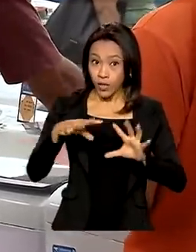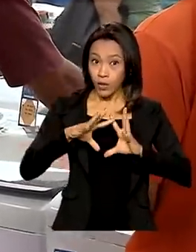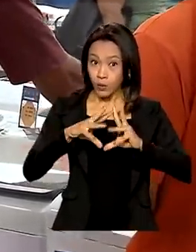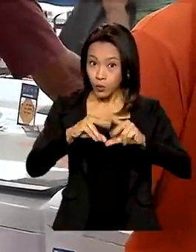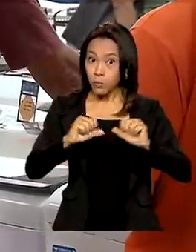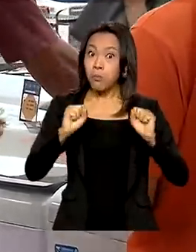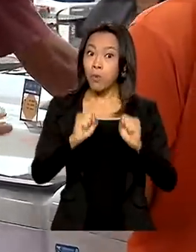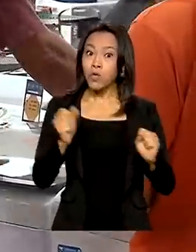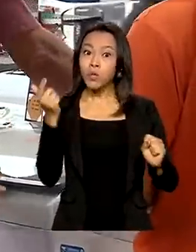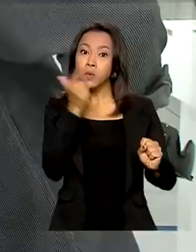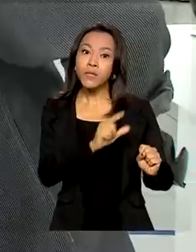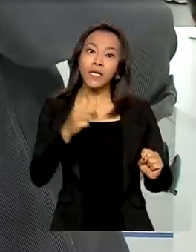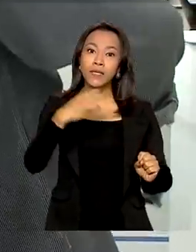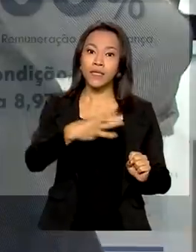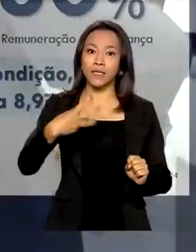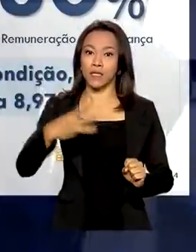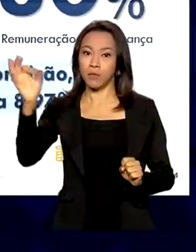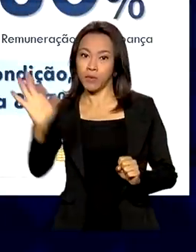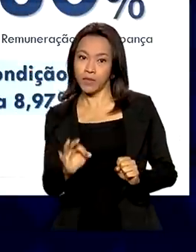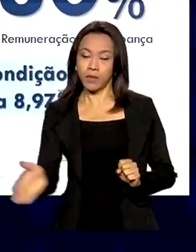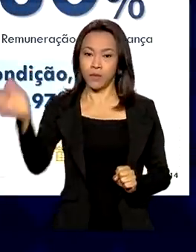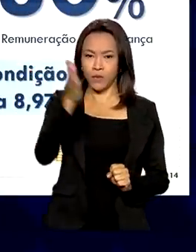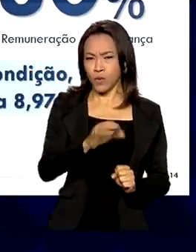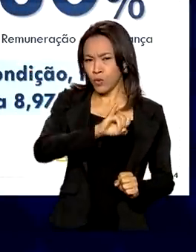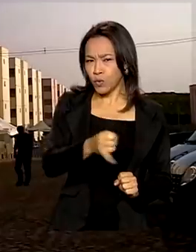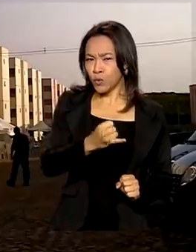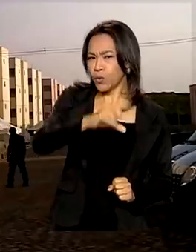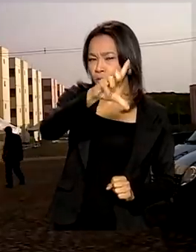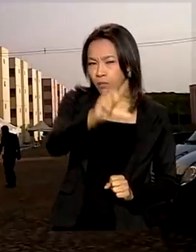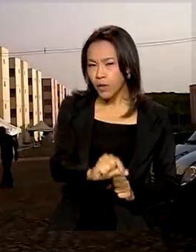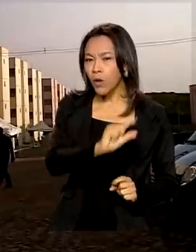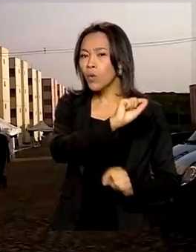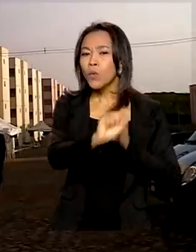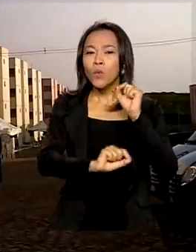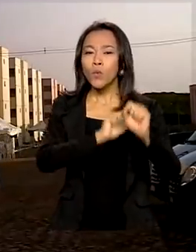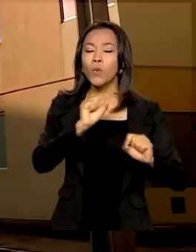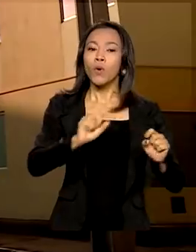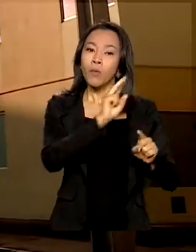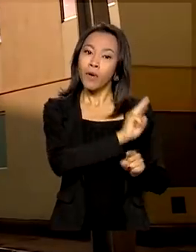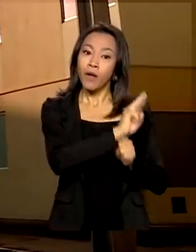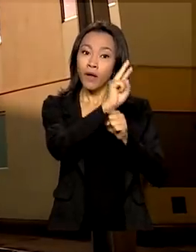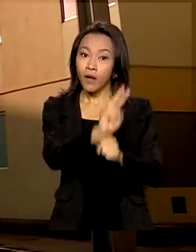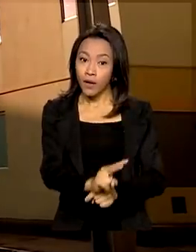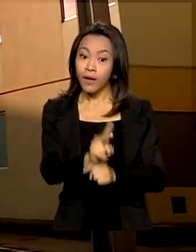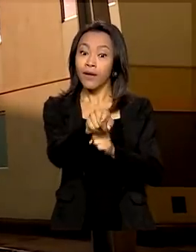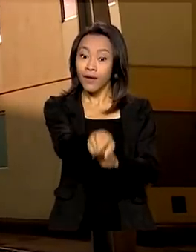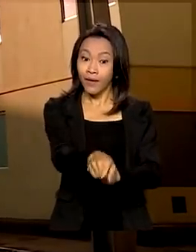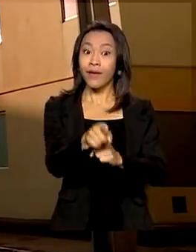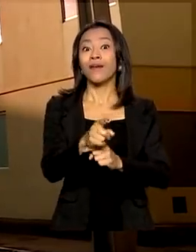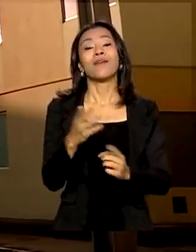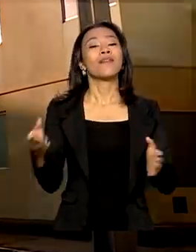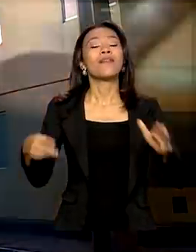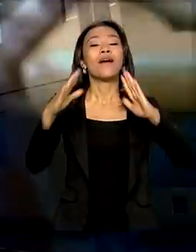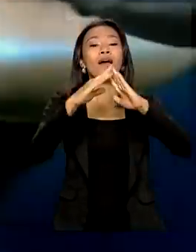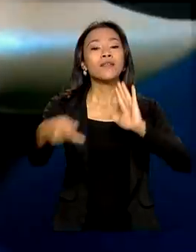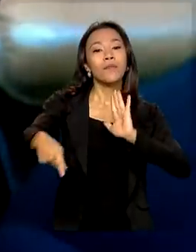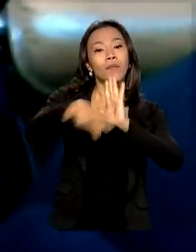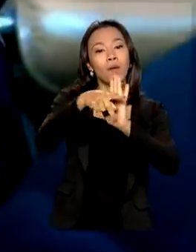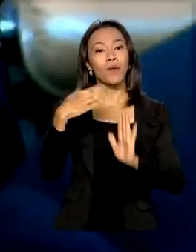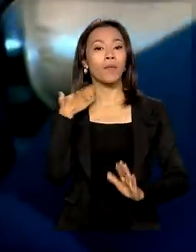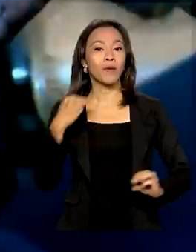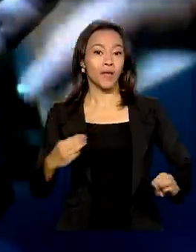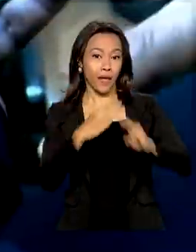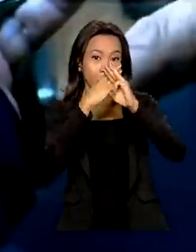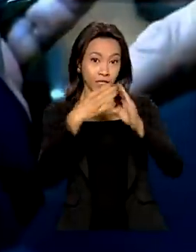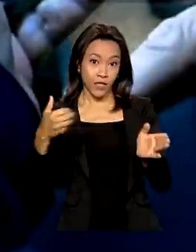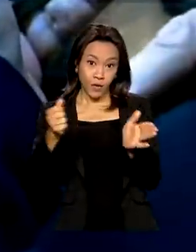33%. Juros mais baixos para o financiamento da casa própria pela Caixa. Aplicativo vai